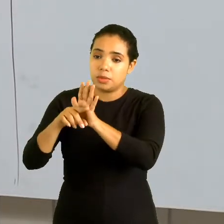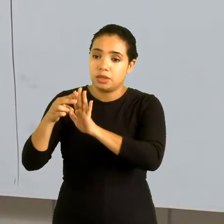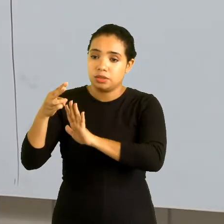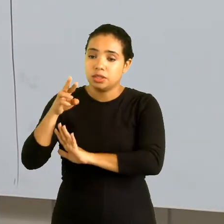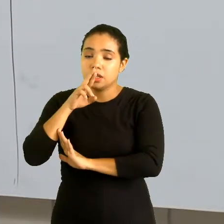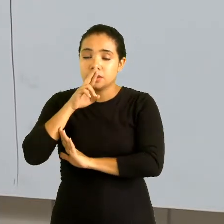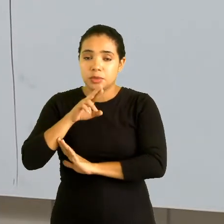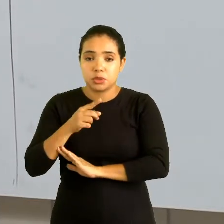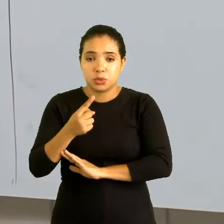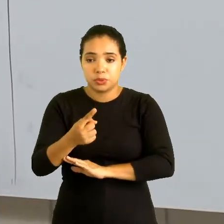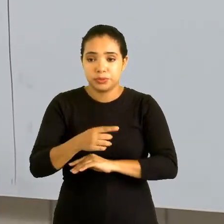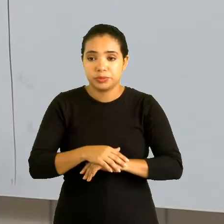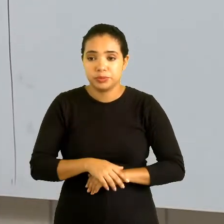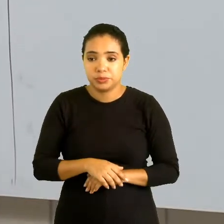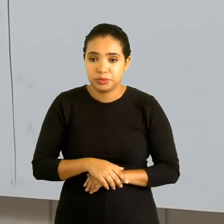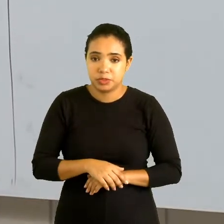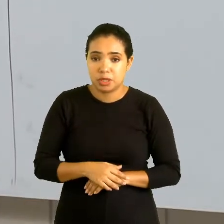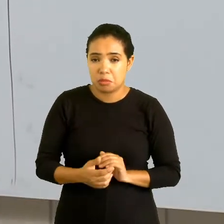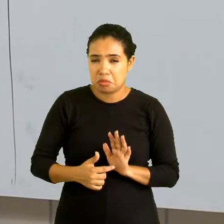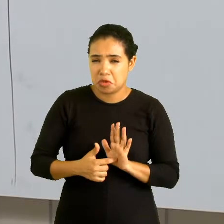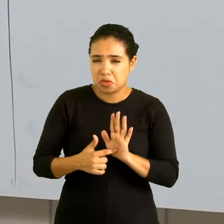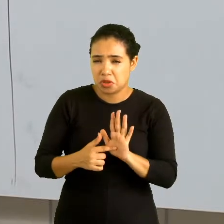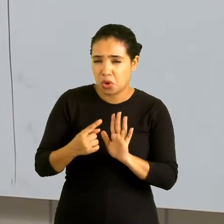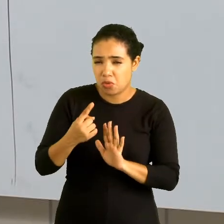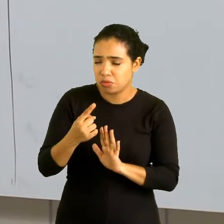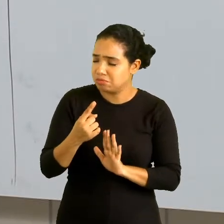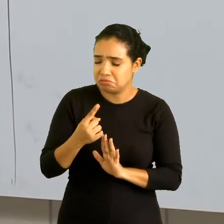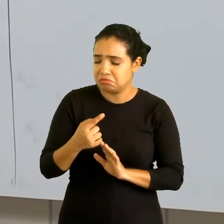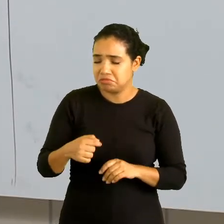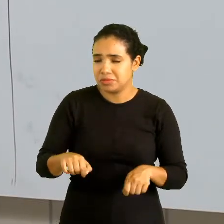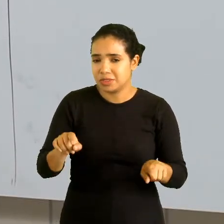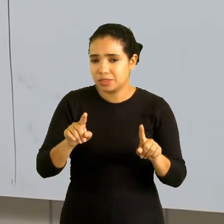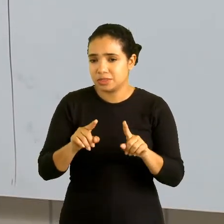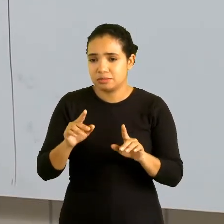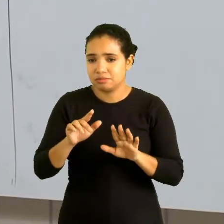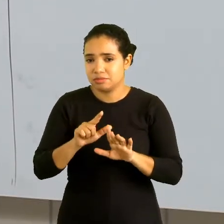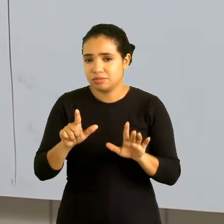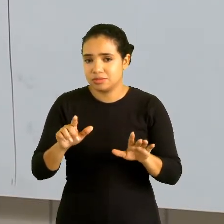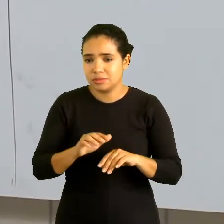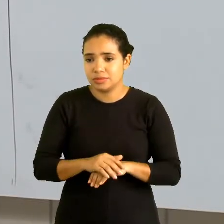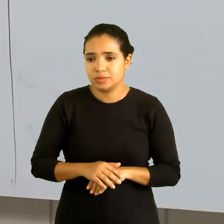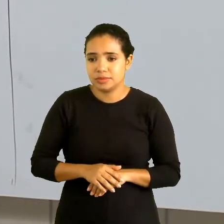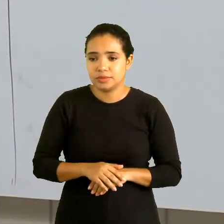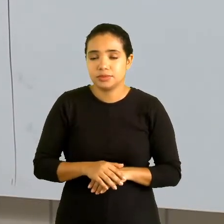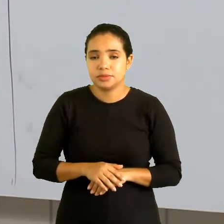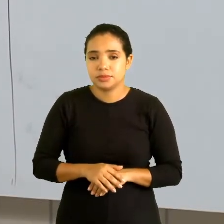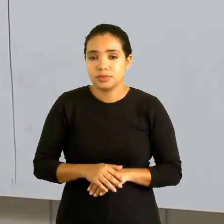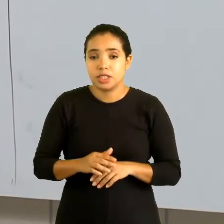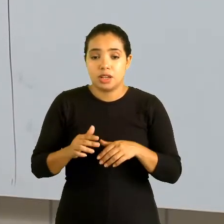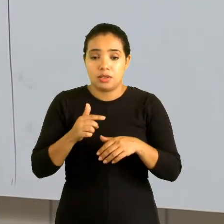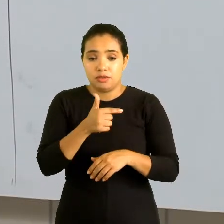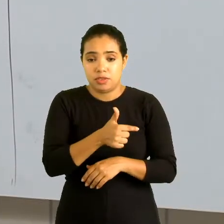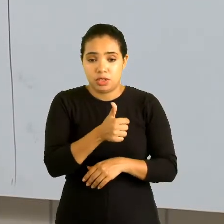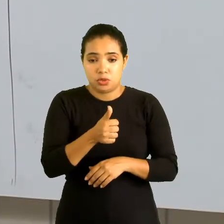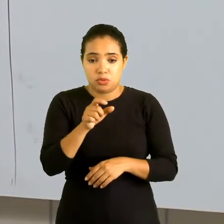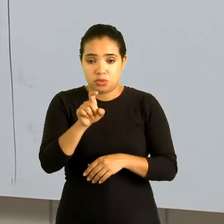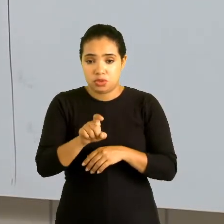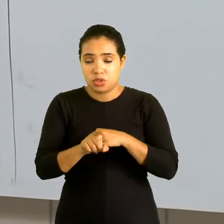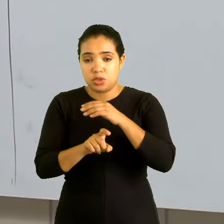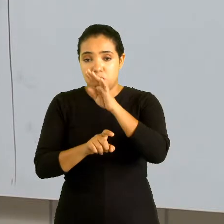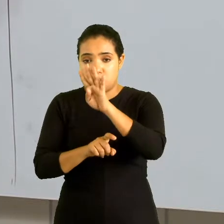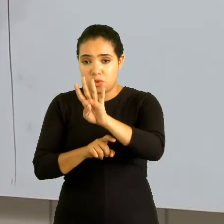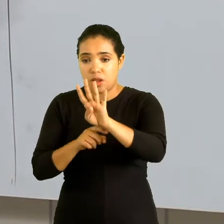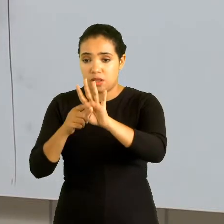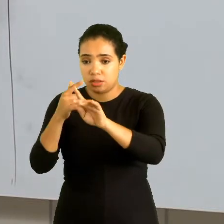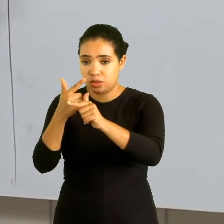1. O 1 precisa aparecer? Não. Então, deixa dessa forma. Ou seja, 21x elevado à quarta,